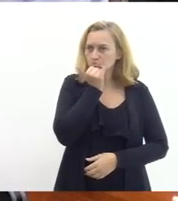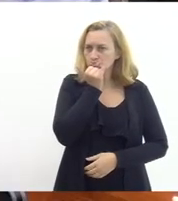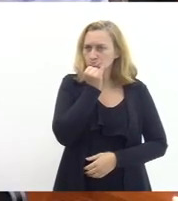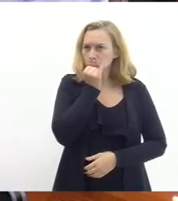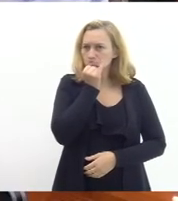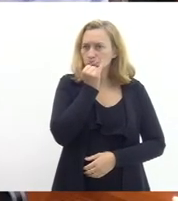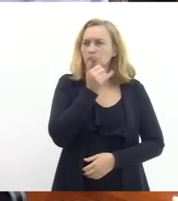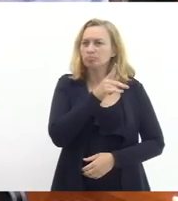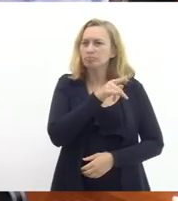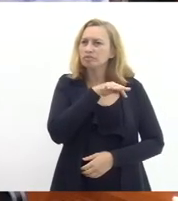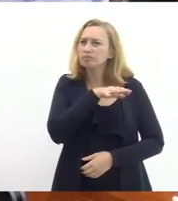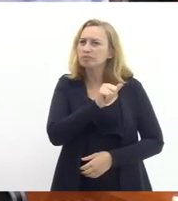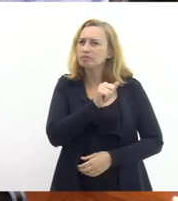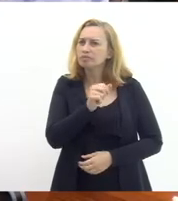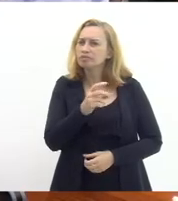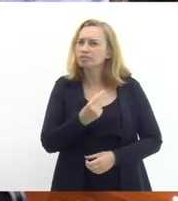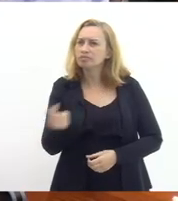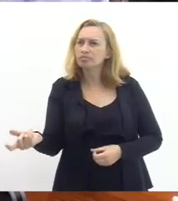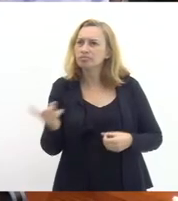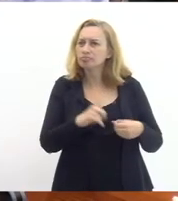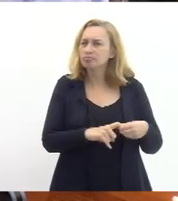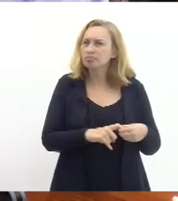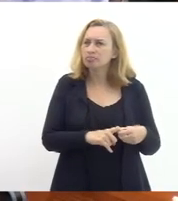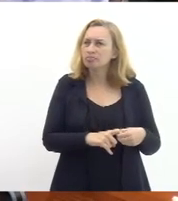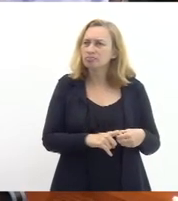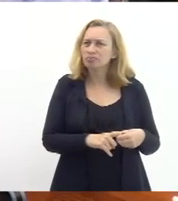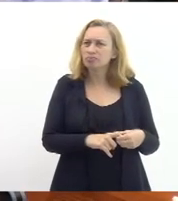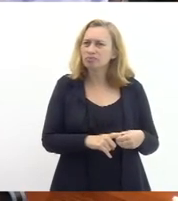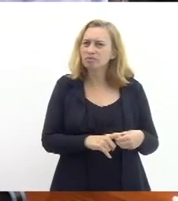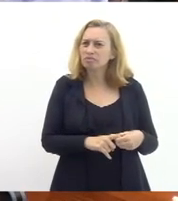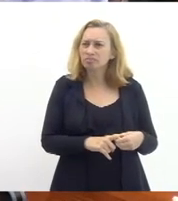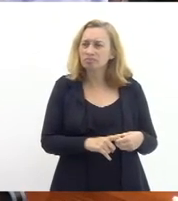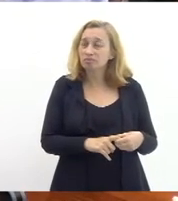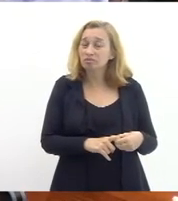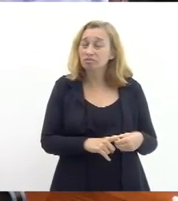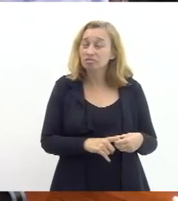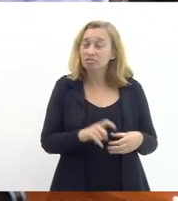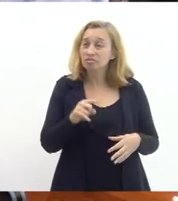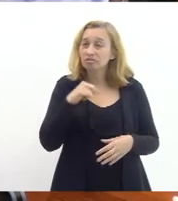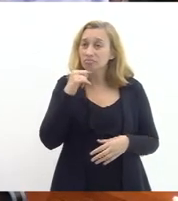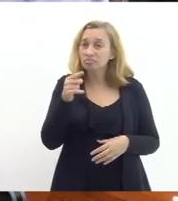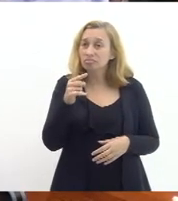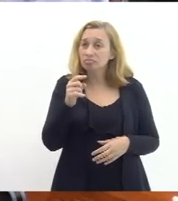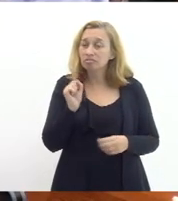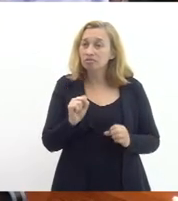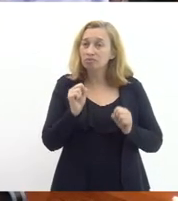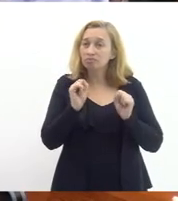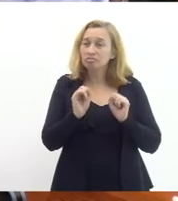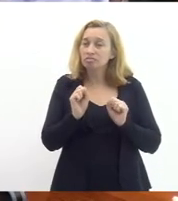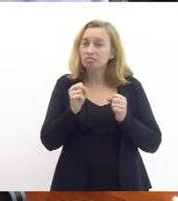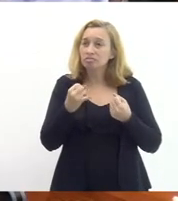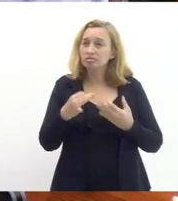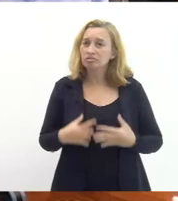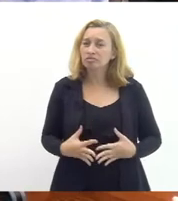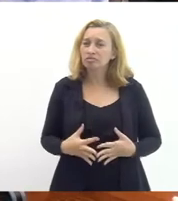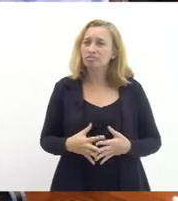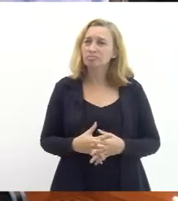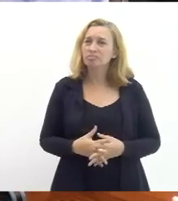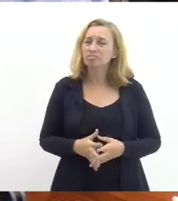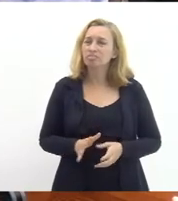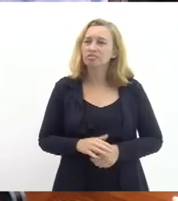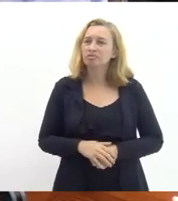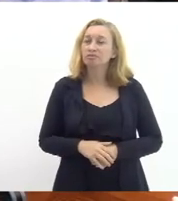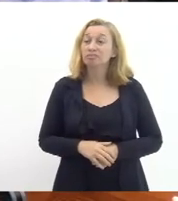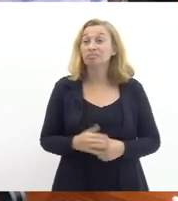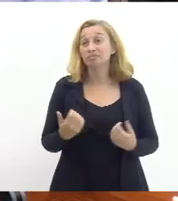Patrícia saiu mas voltou para a sala na verdade ela nem chegou a sair Patrícia é uma dúvida que talvez você possa esclarecer que eu gosto de uma água pois é é